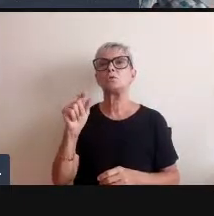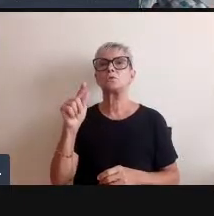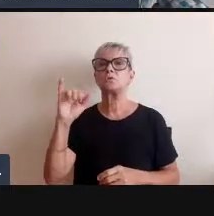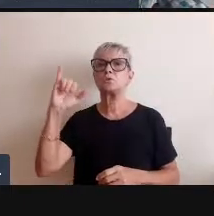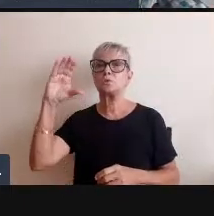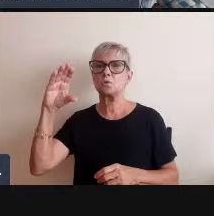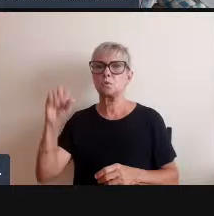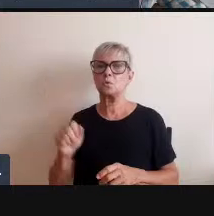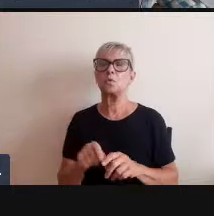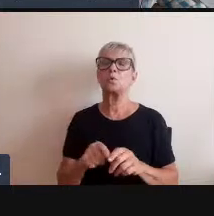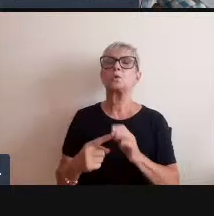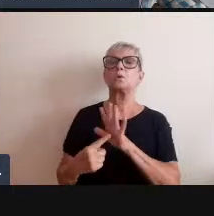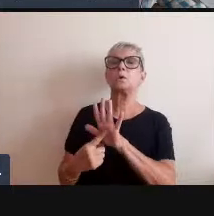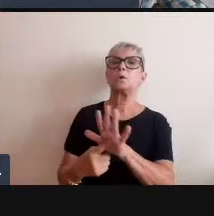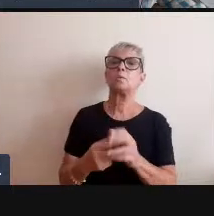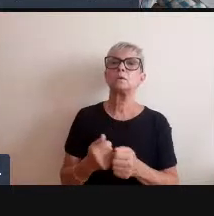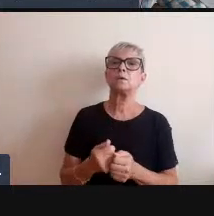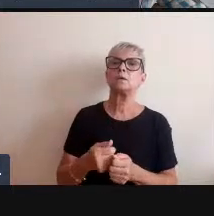ele é